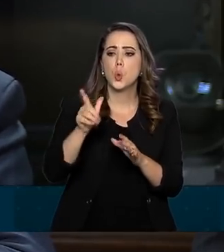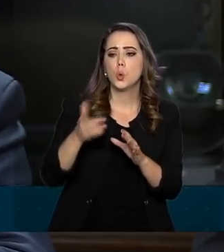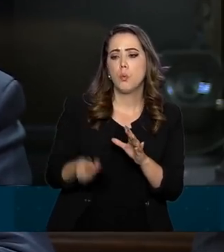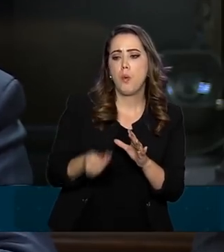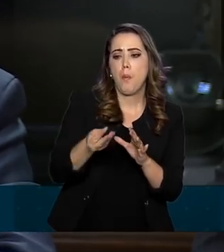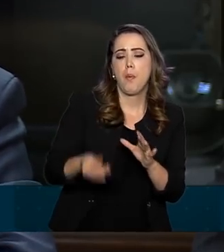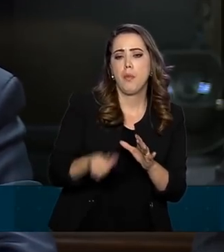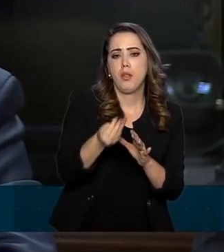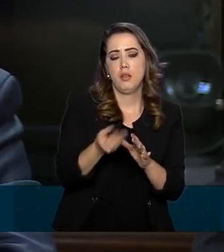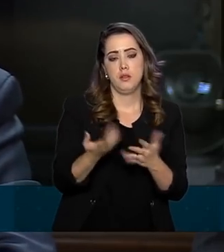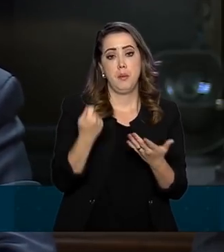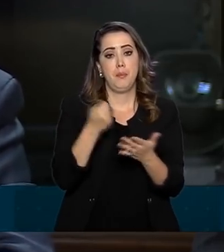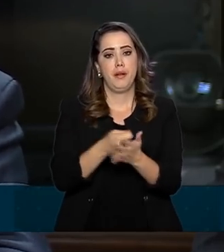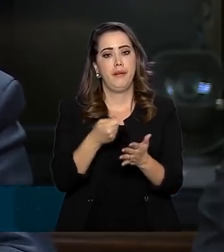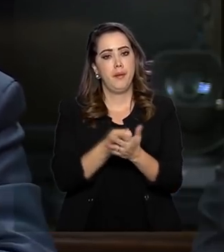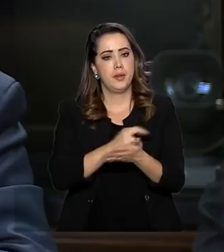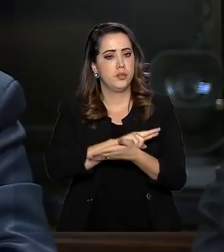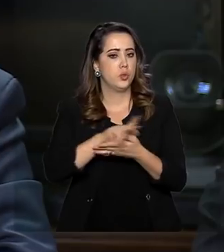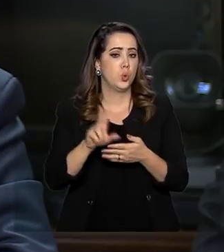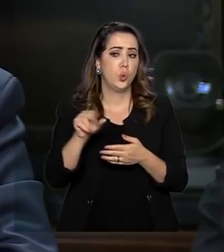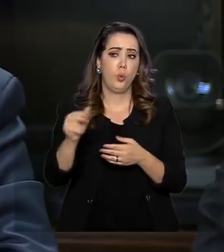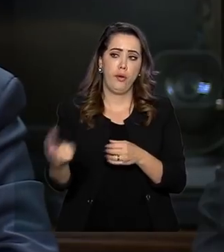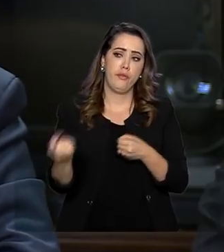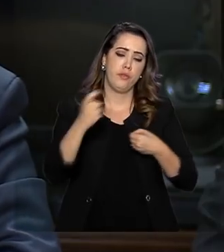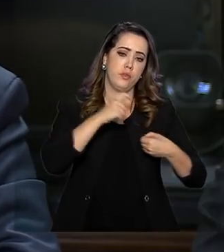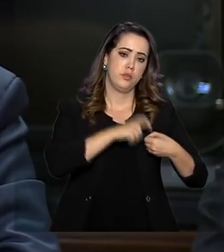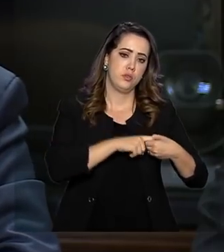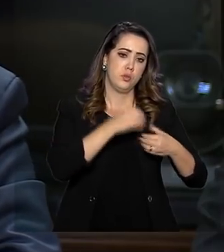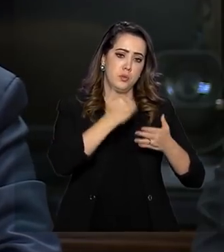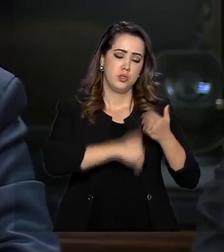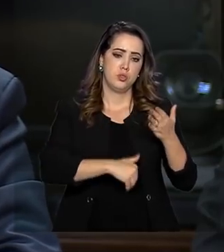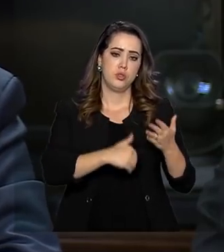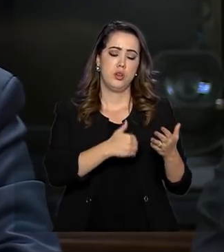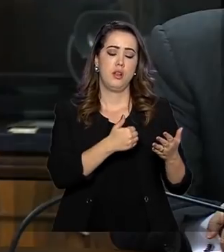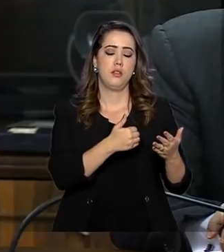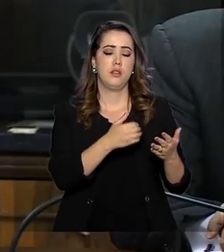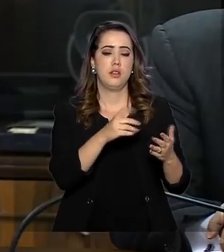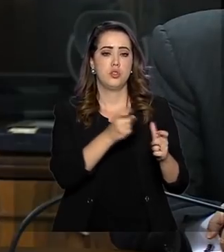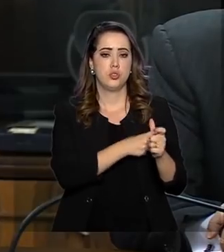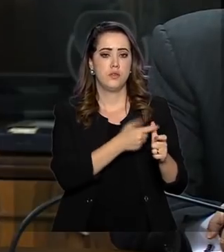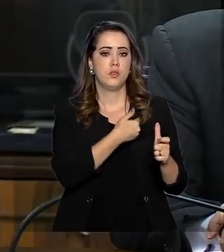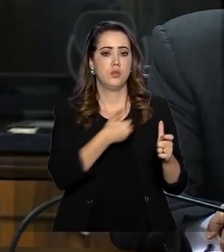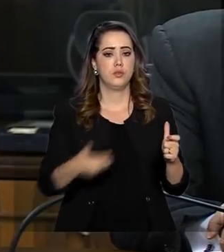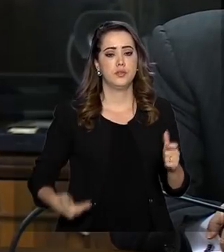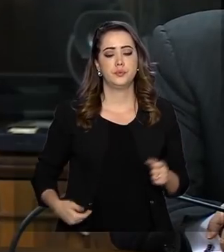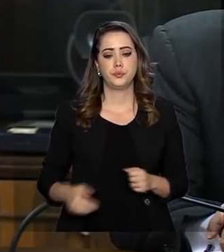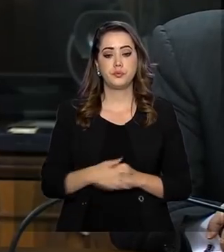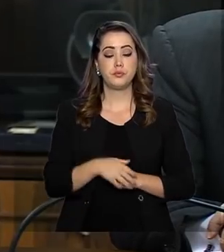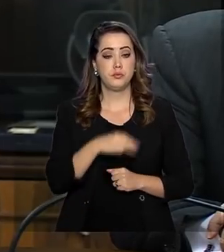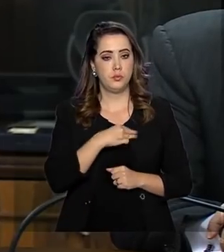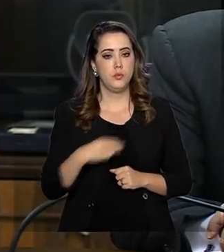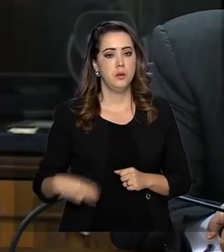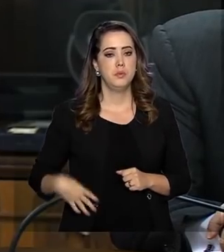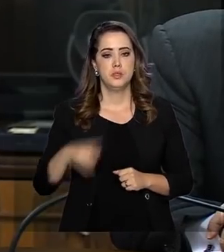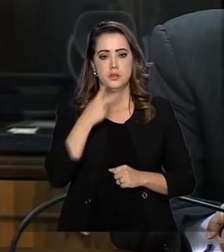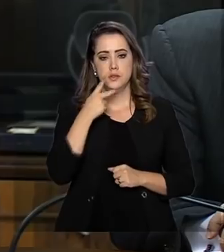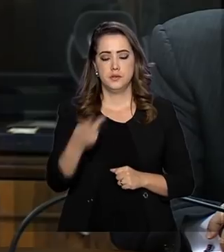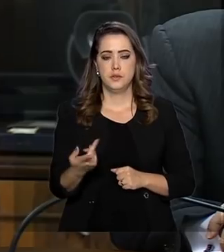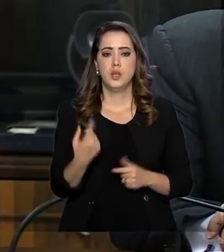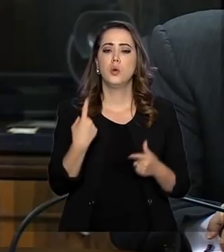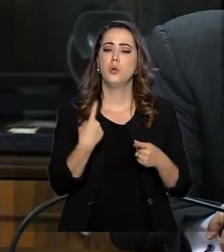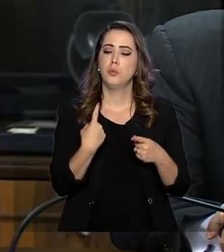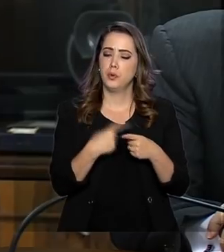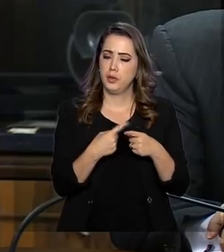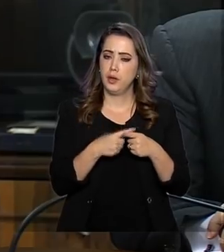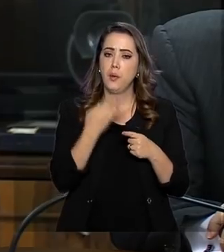e exceto por pagamento de dividendos, nunca devolveram para abate de dívida pública. O ministro Paulo Guedes afirmou que a decisão atende a uma